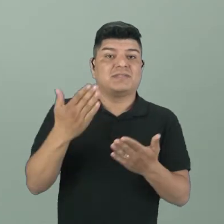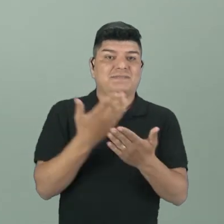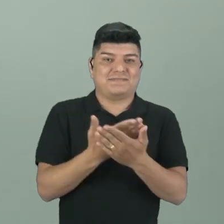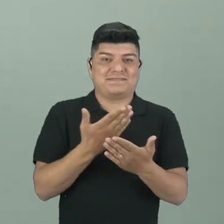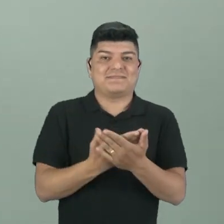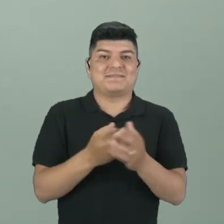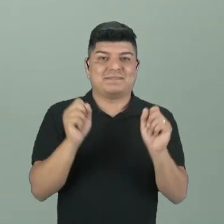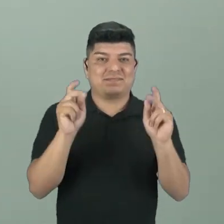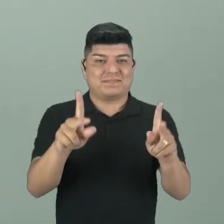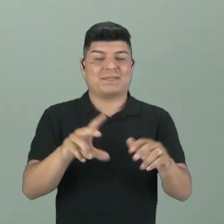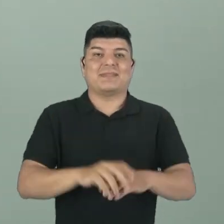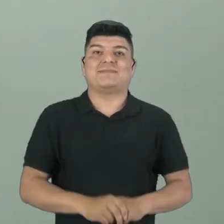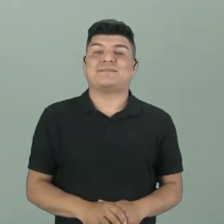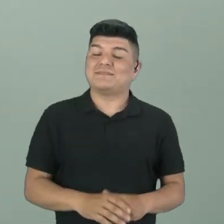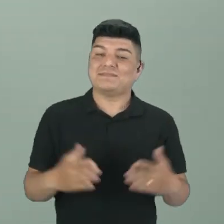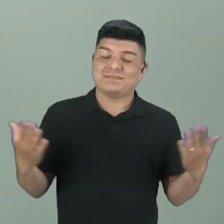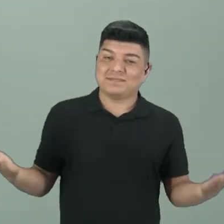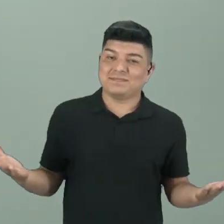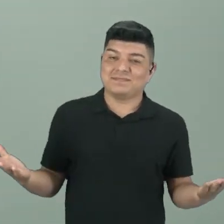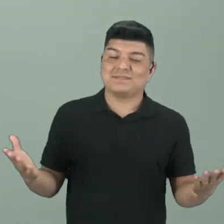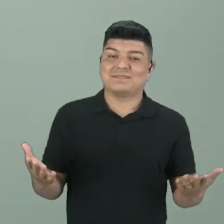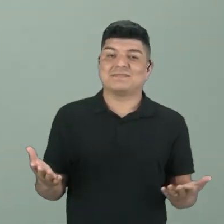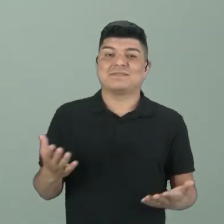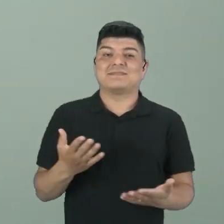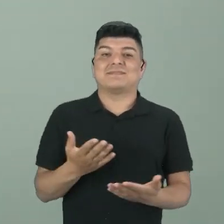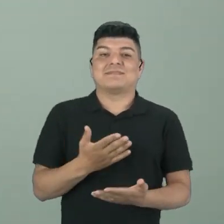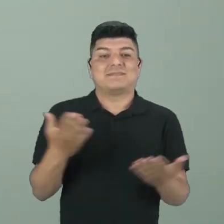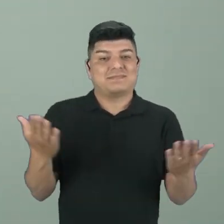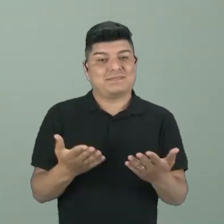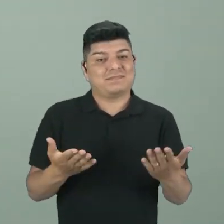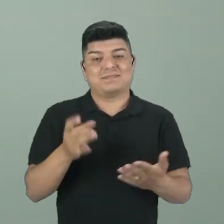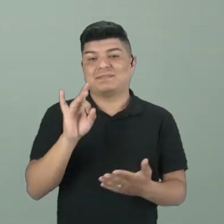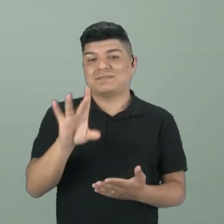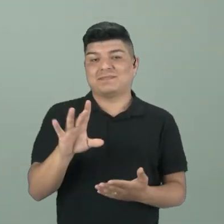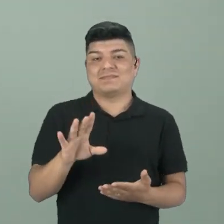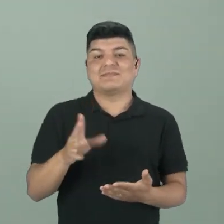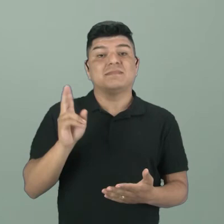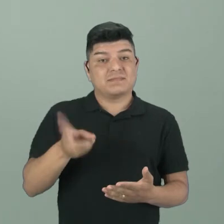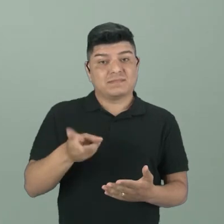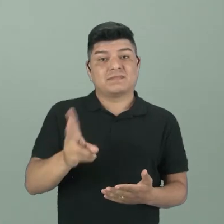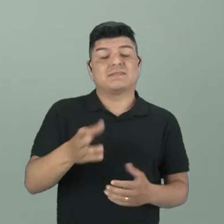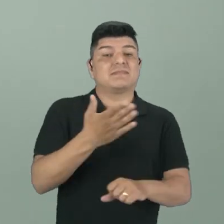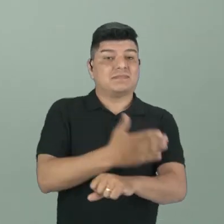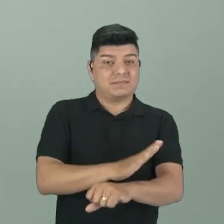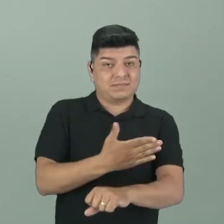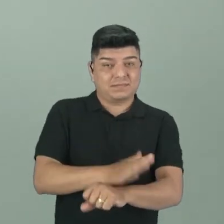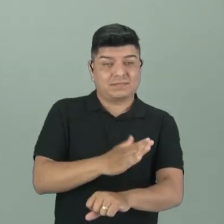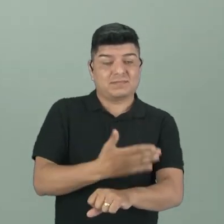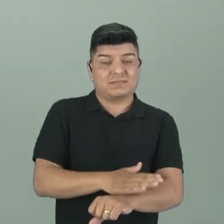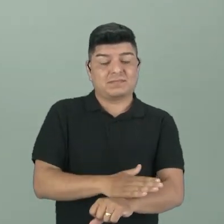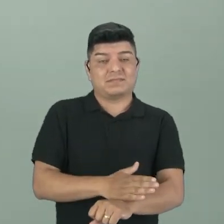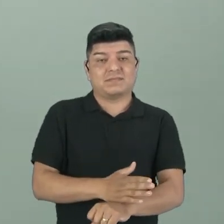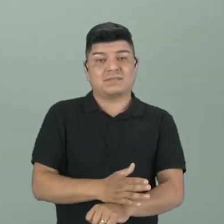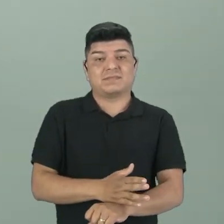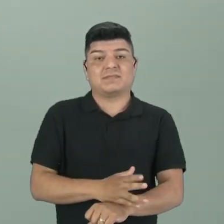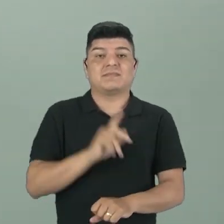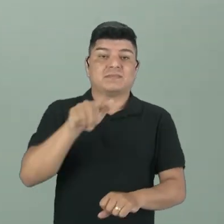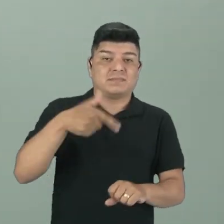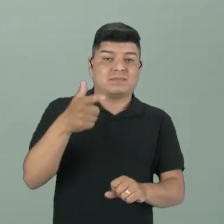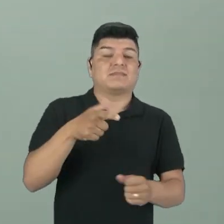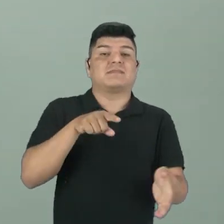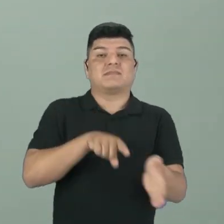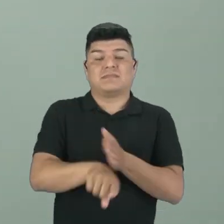aula, ok? E é isso, gente, que eu tinha para vocês na aula de hoje. Você quer continuar praticando? Você quer fazer outras